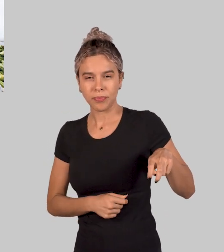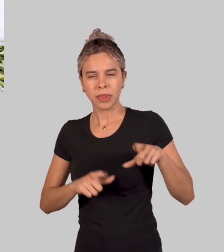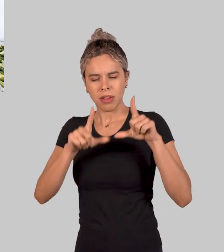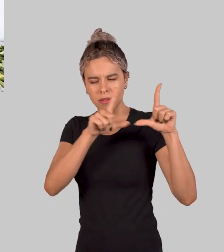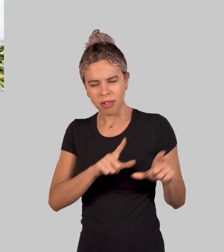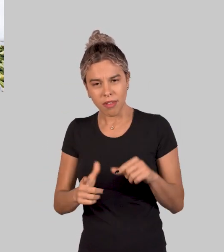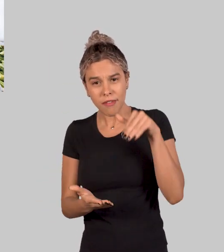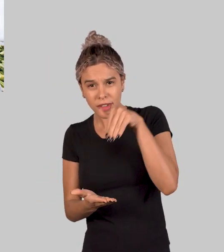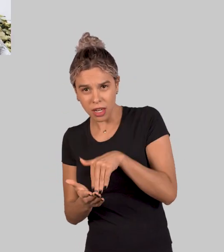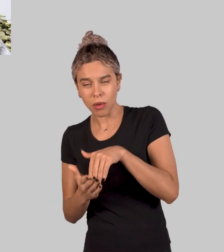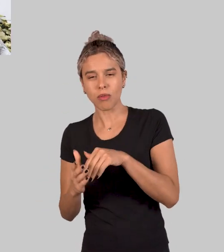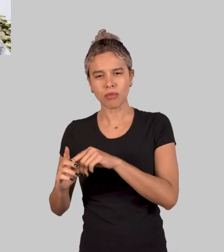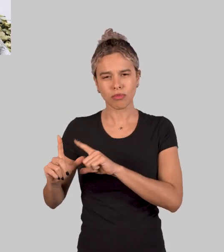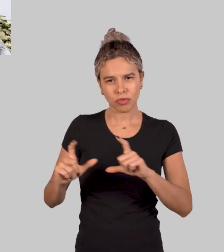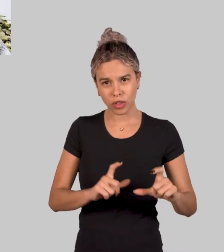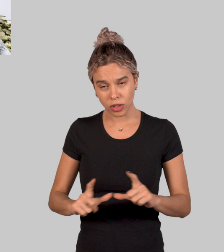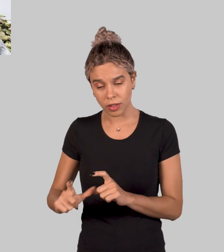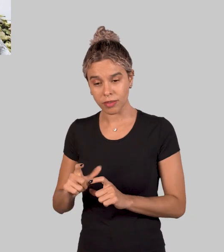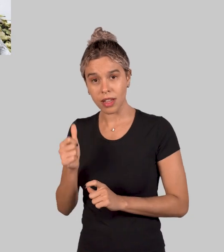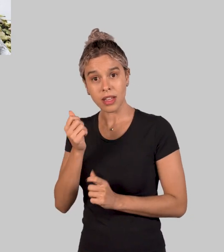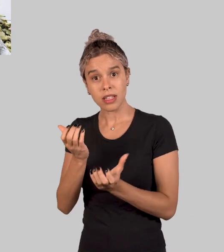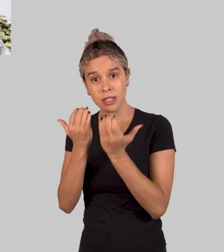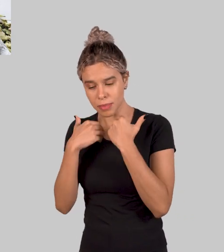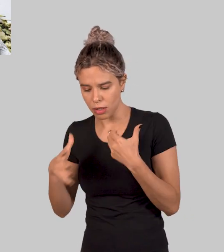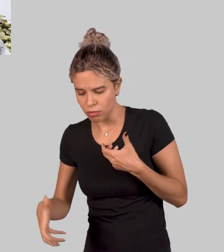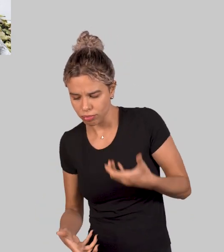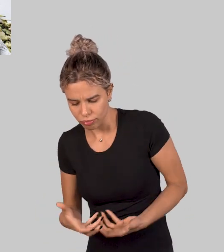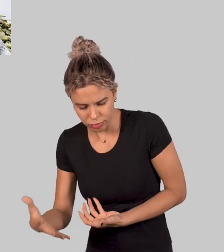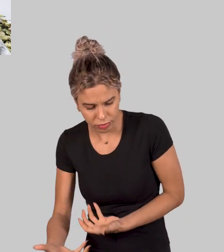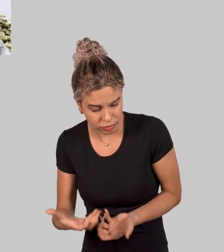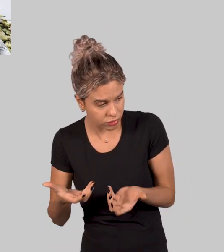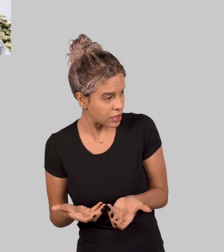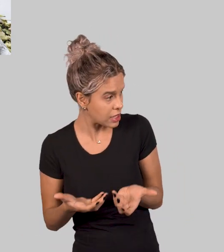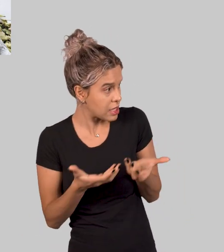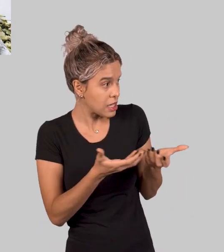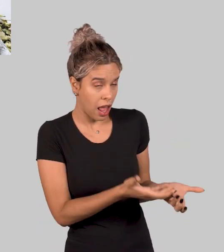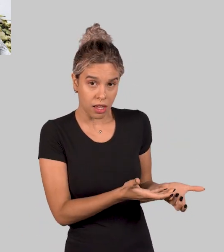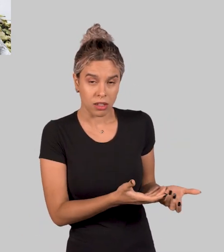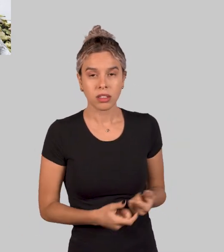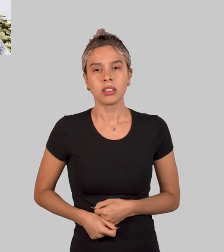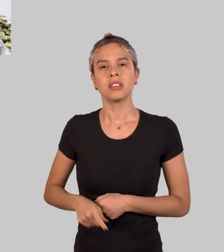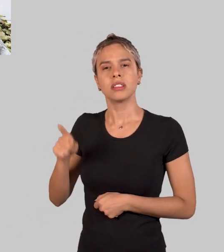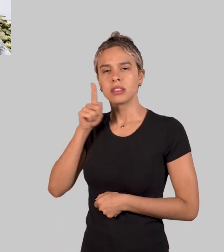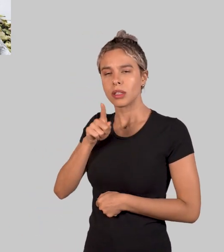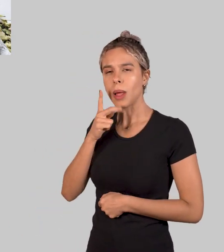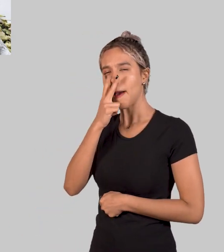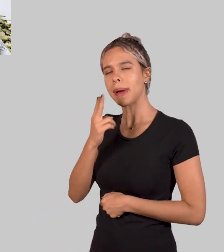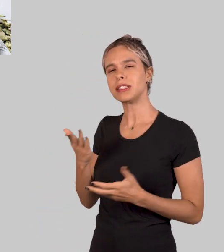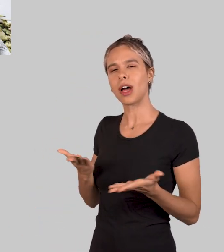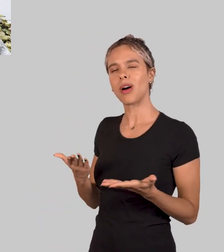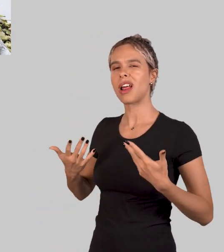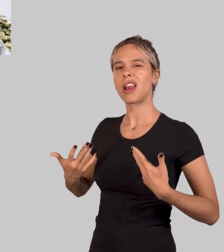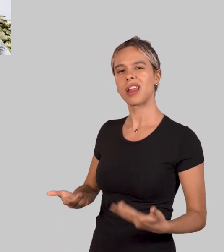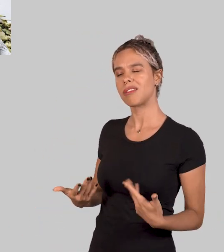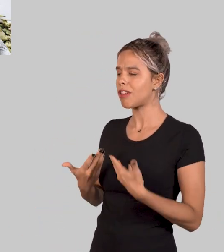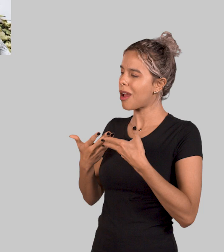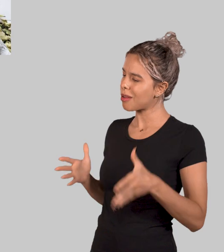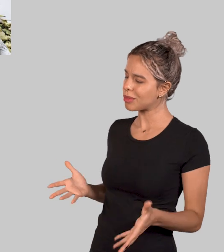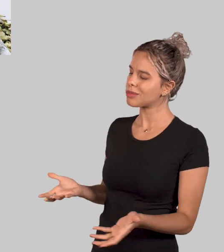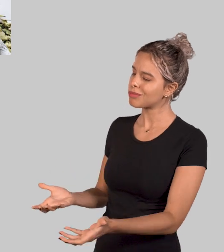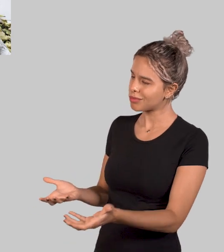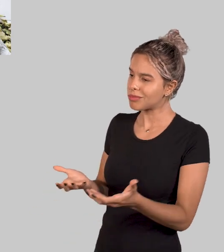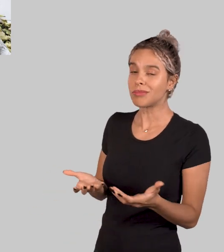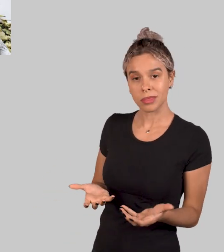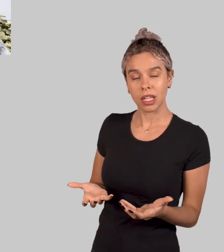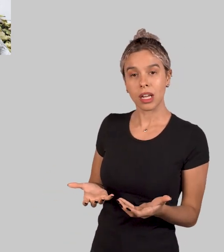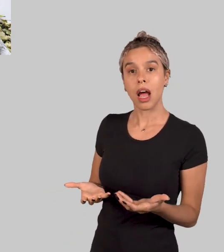Nas últimas fotografias, Minuhi entrega ao Warhol um apanhado de espigas recolhidas do chão. O estadunidense agora aparenta estar mais relaxado